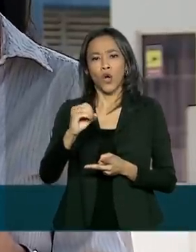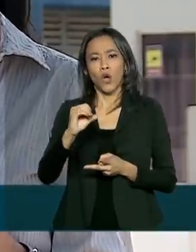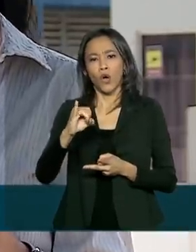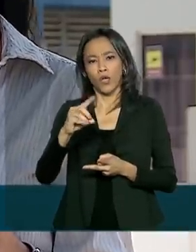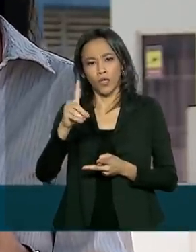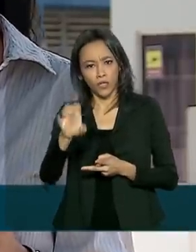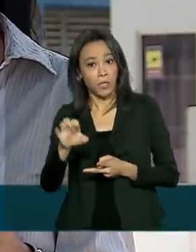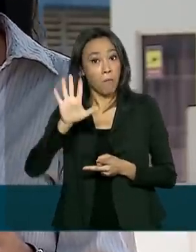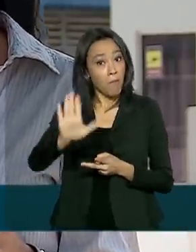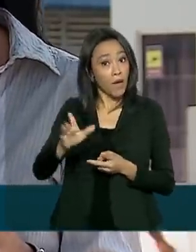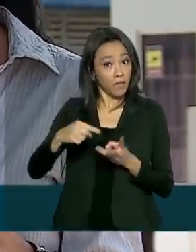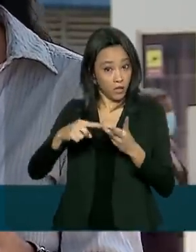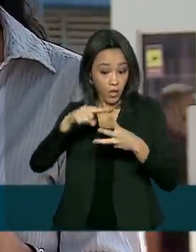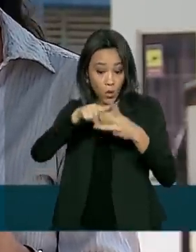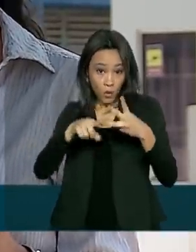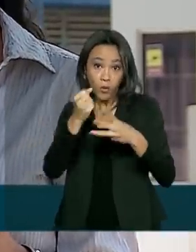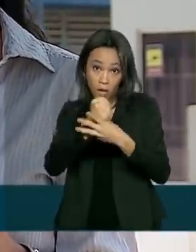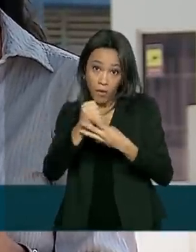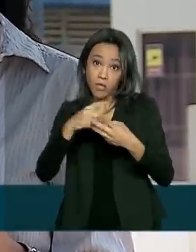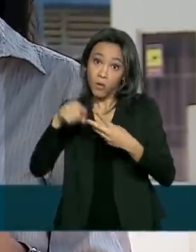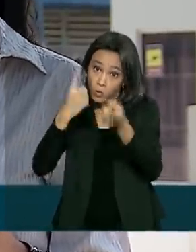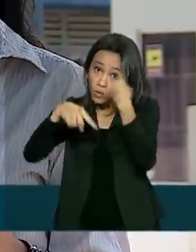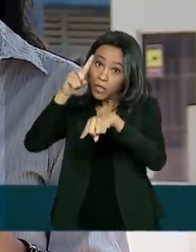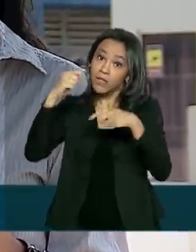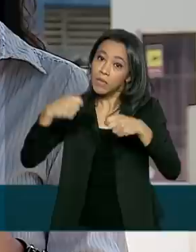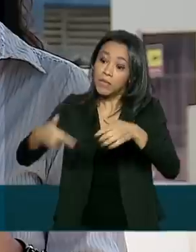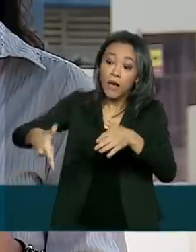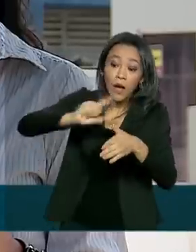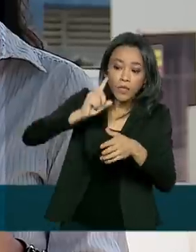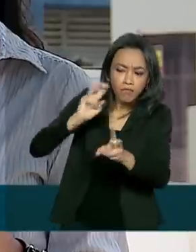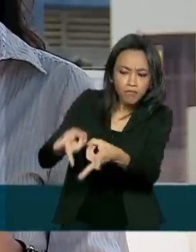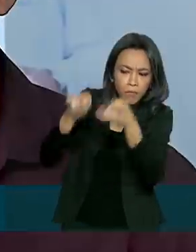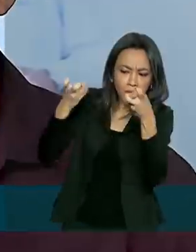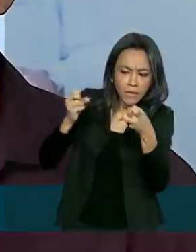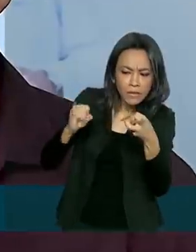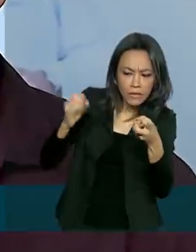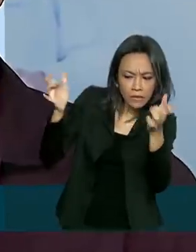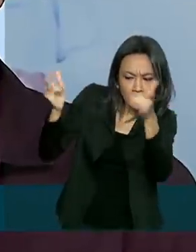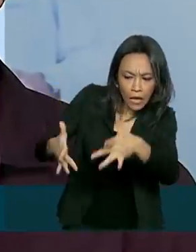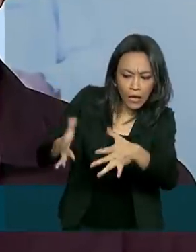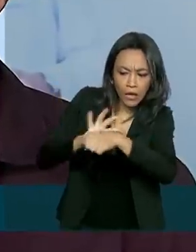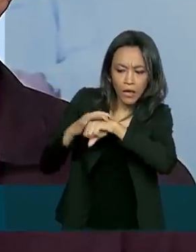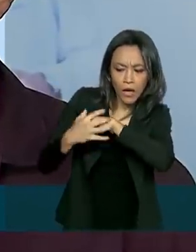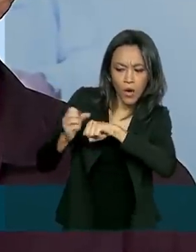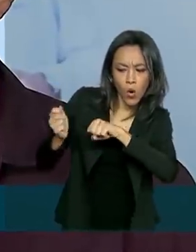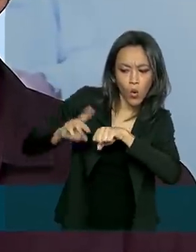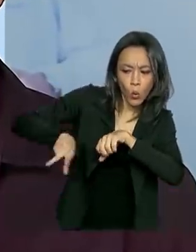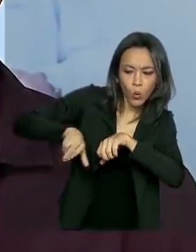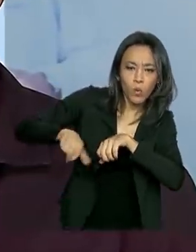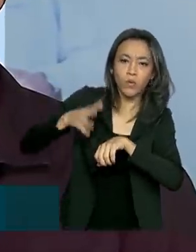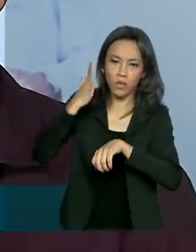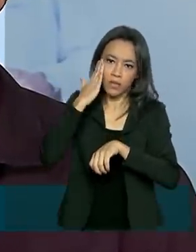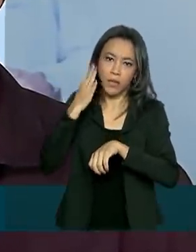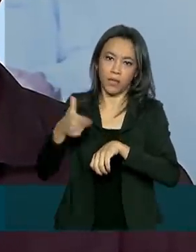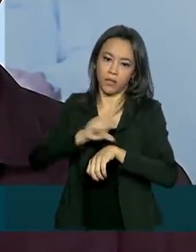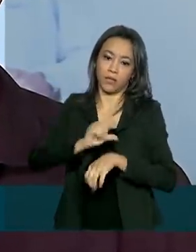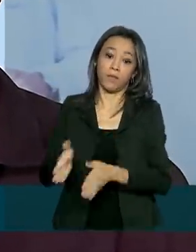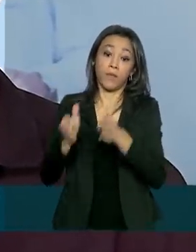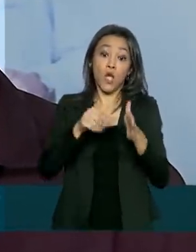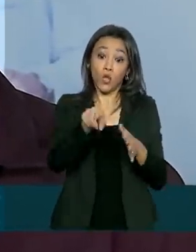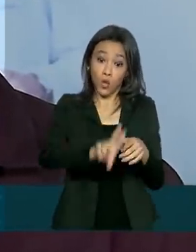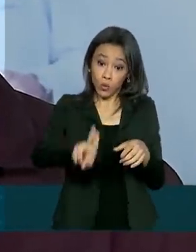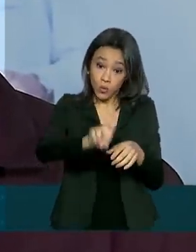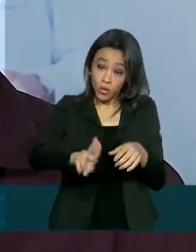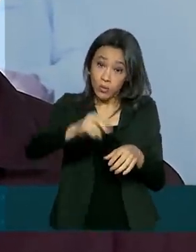sucesso do tratamento, é essencial o diagnóstico precoce. A gente usou muito no primeiro mês a medicação na